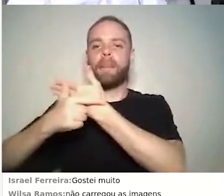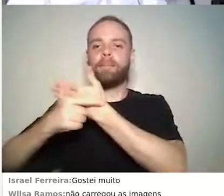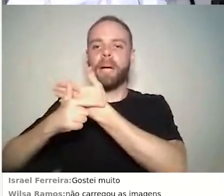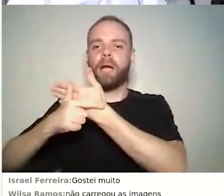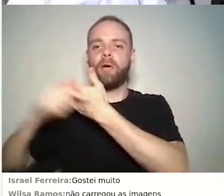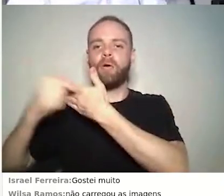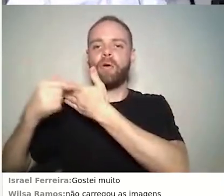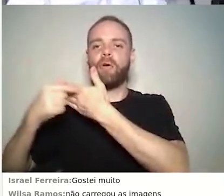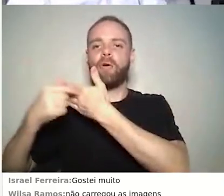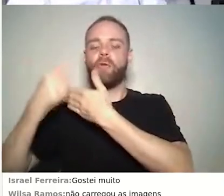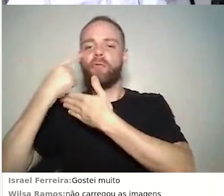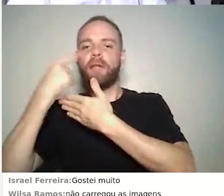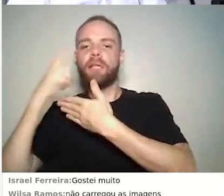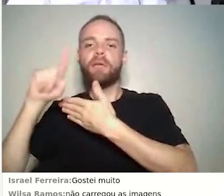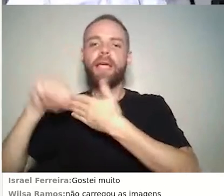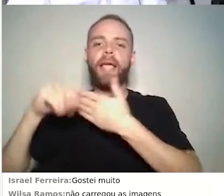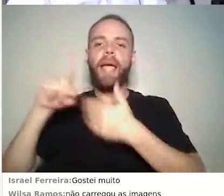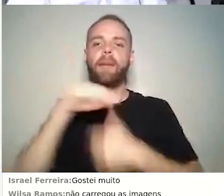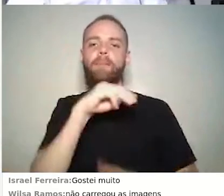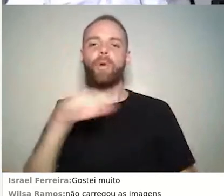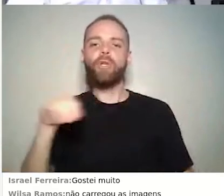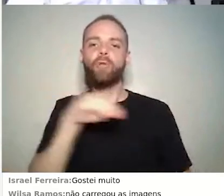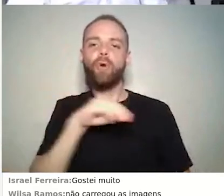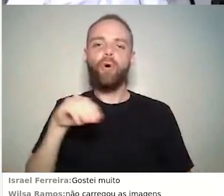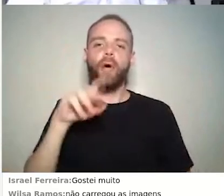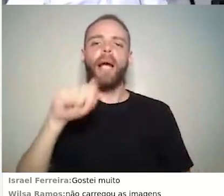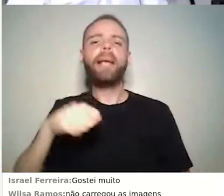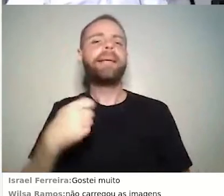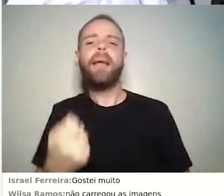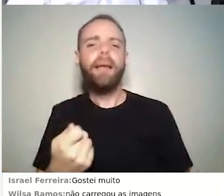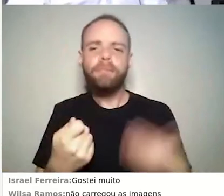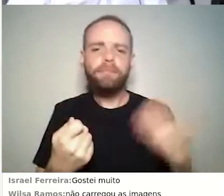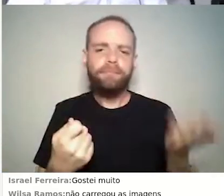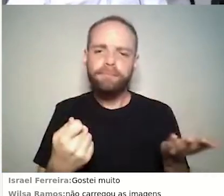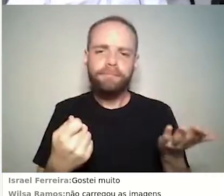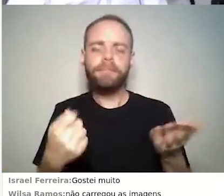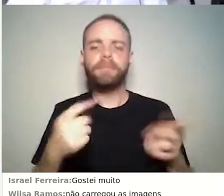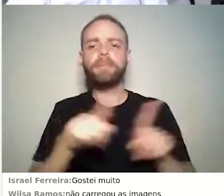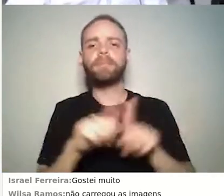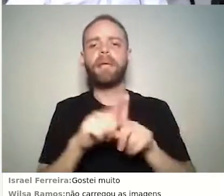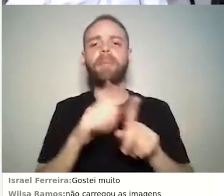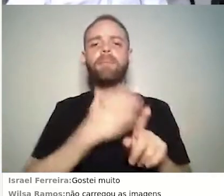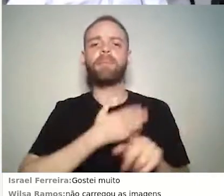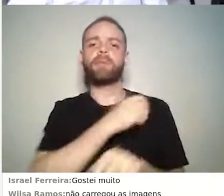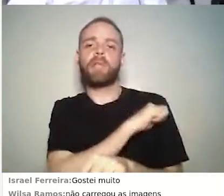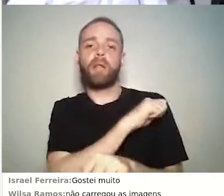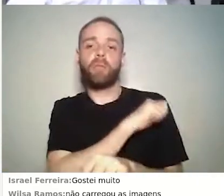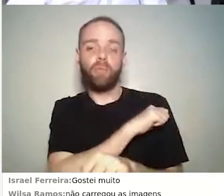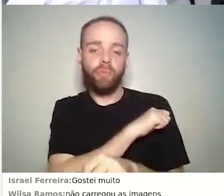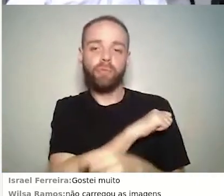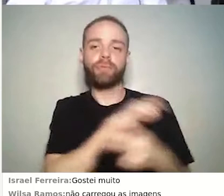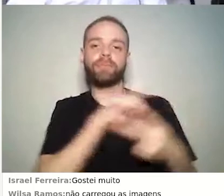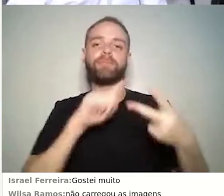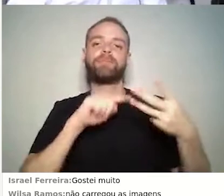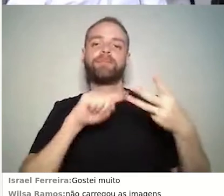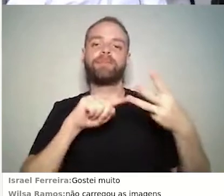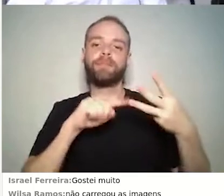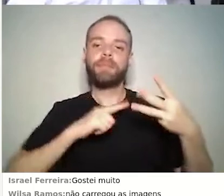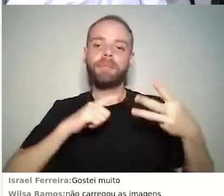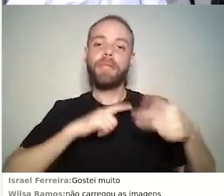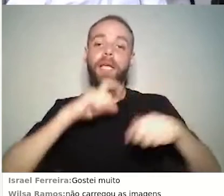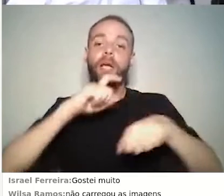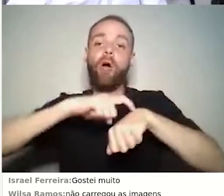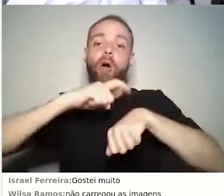meus monitores e quem são os meus estudantes. Eu tenho também a hora de